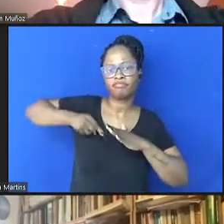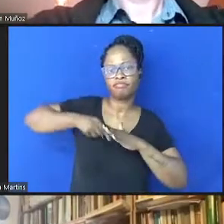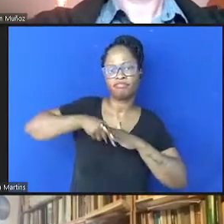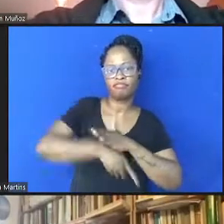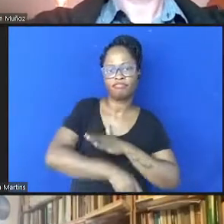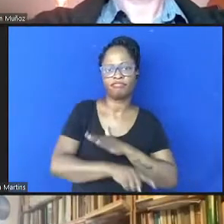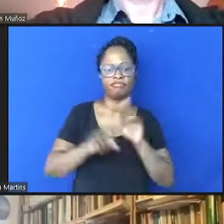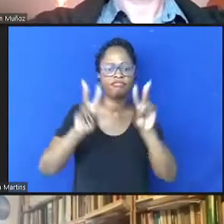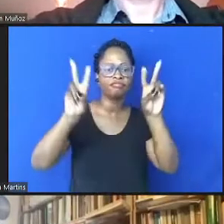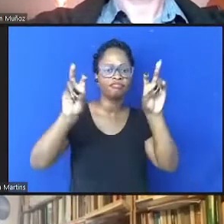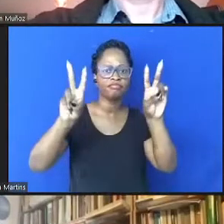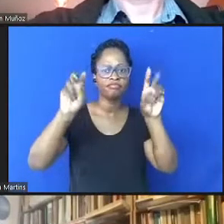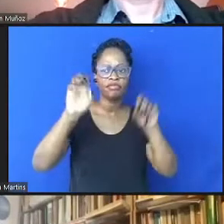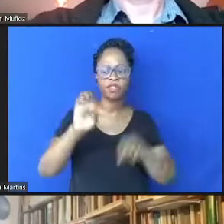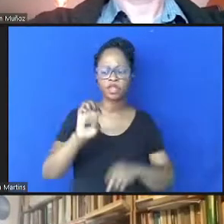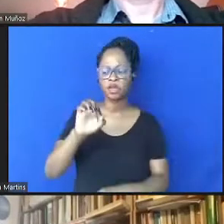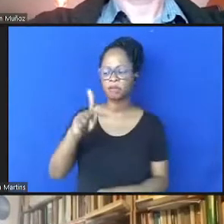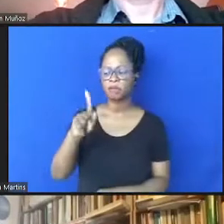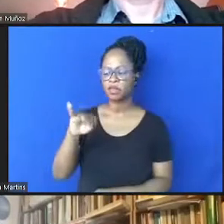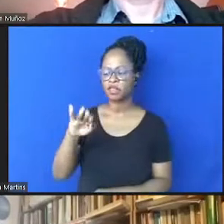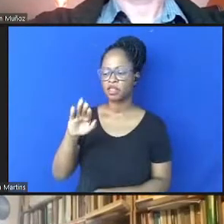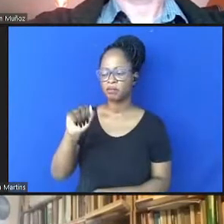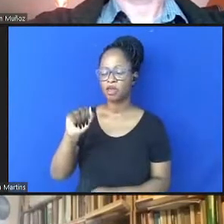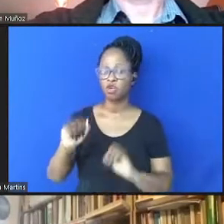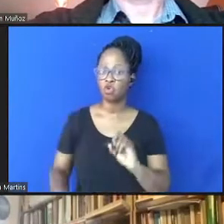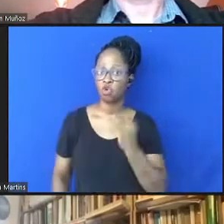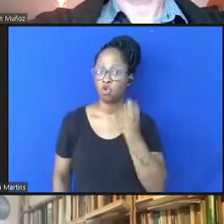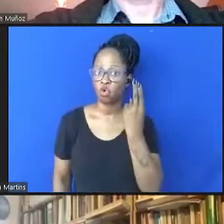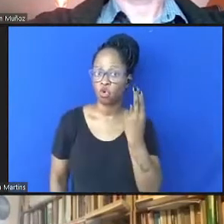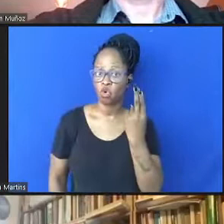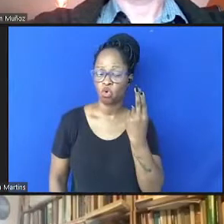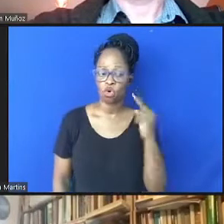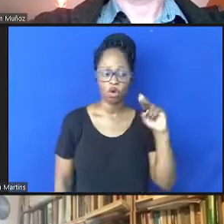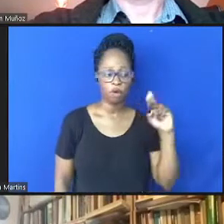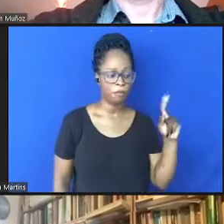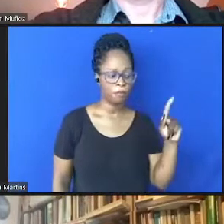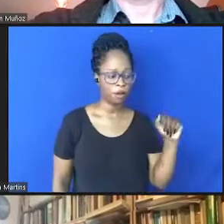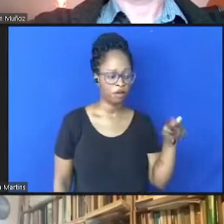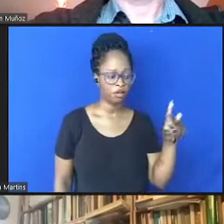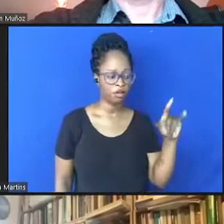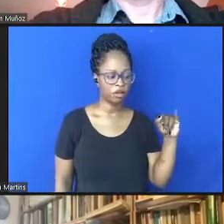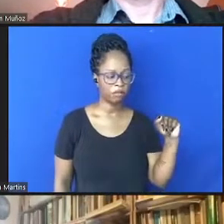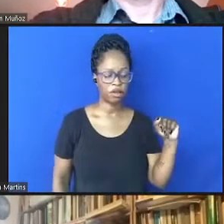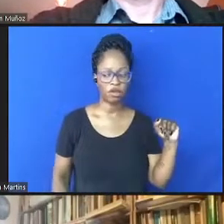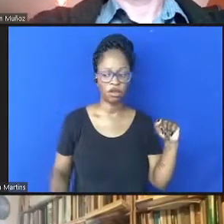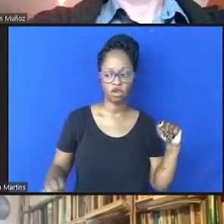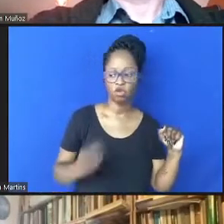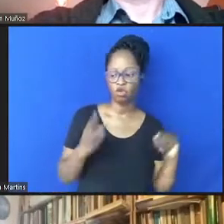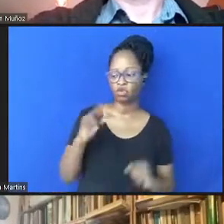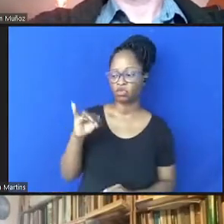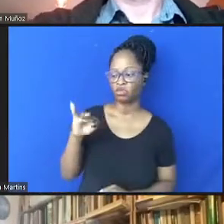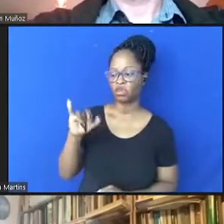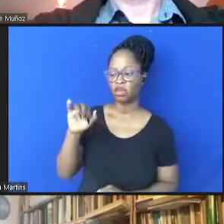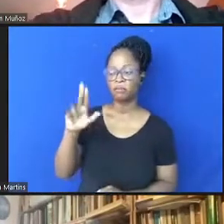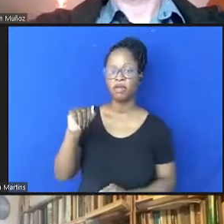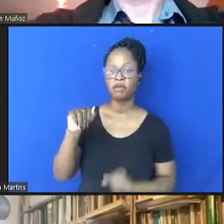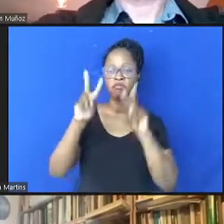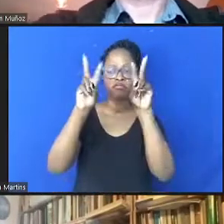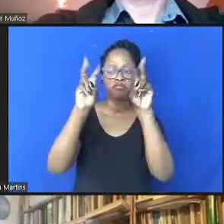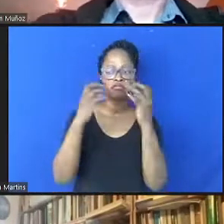epidemia ou pandemia ou cinderia, uma questão crítica a ser